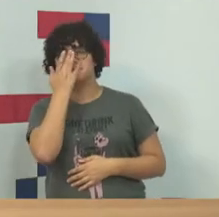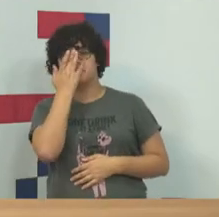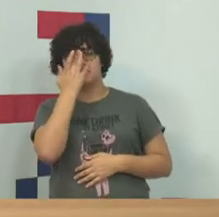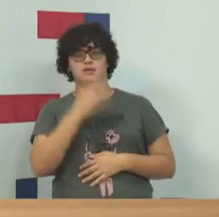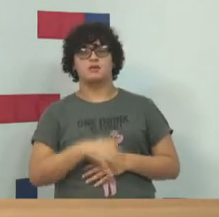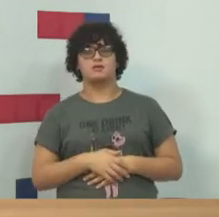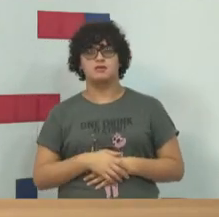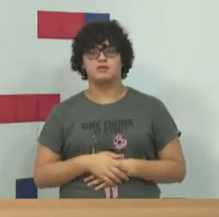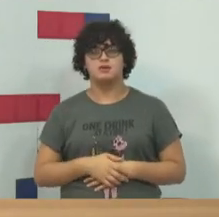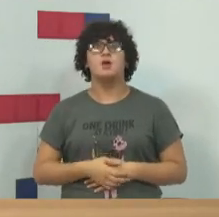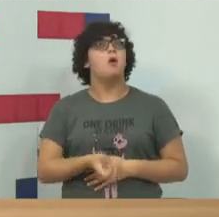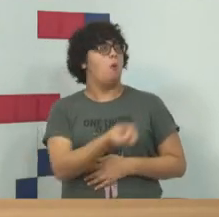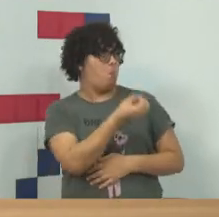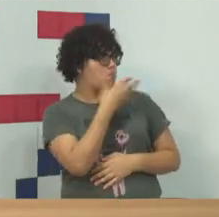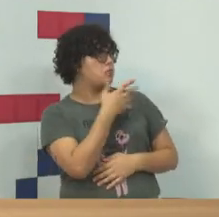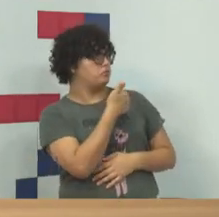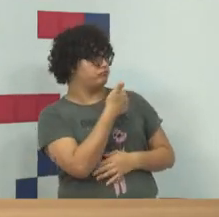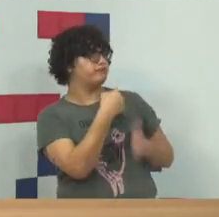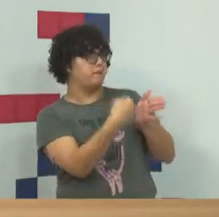Muito boa pergunta.